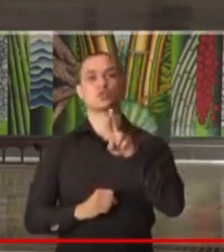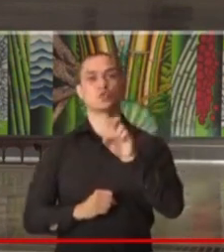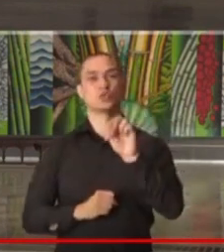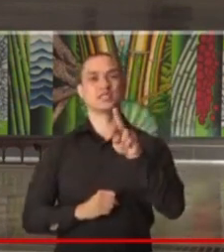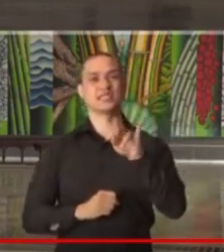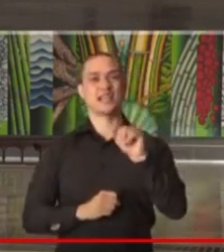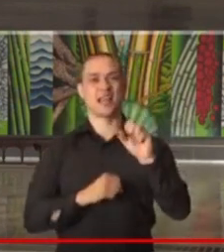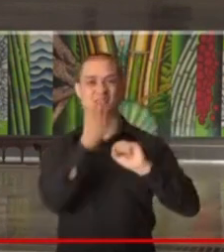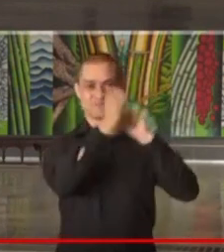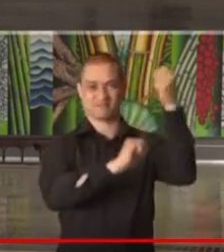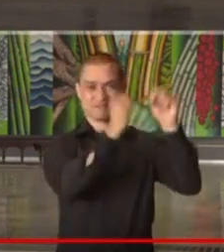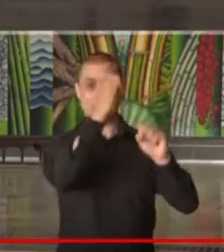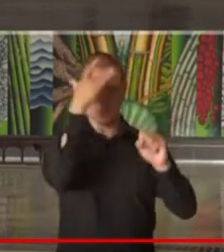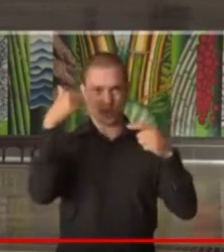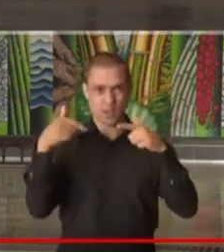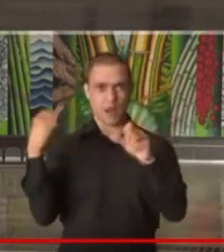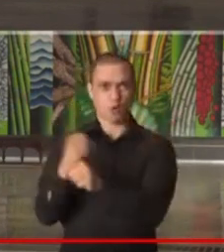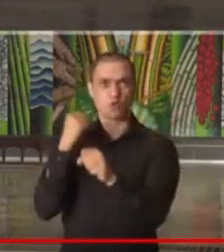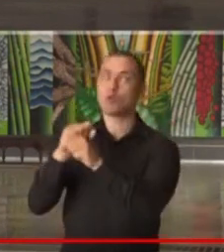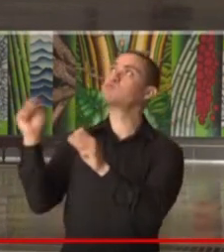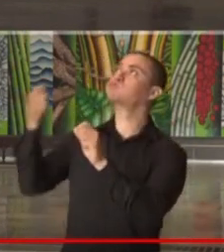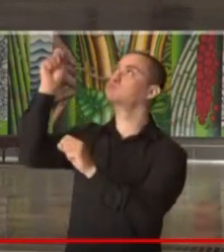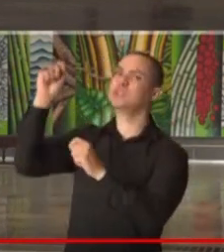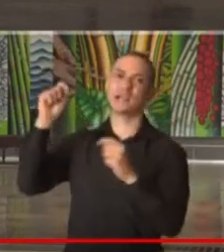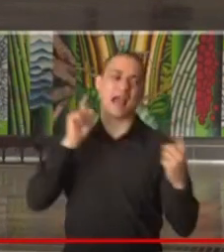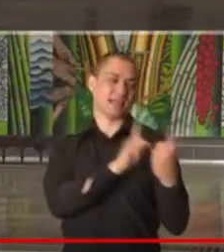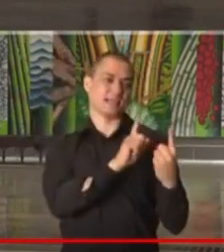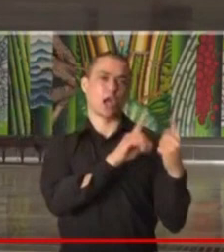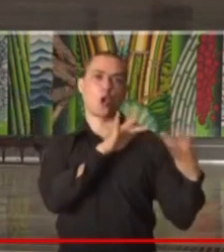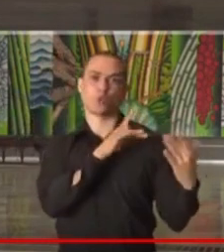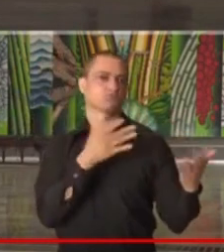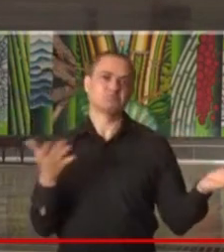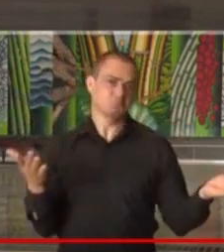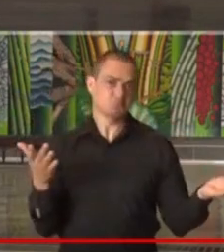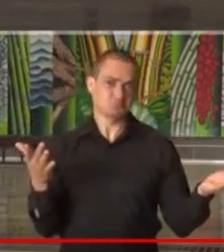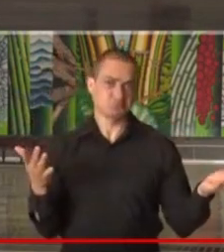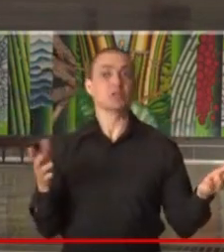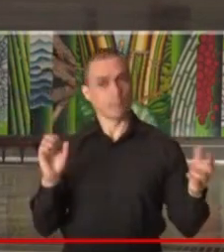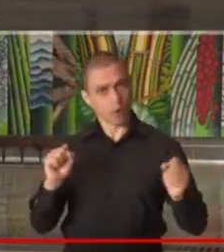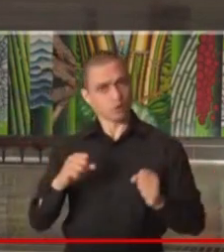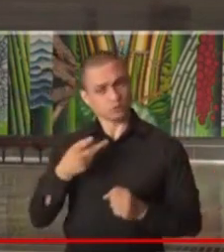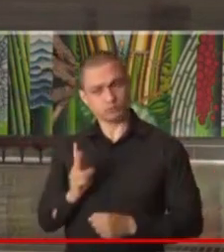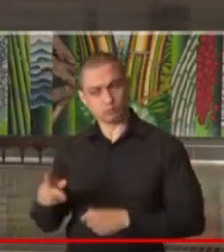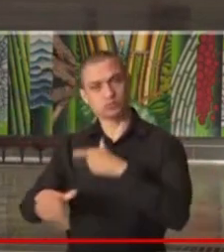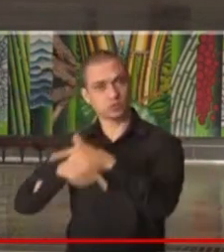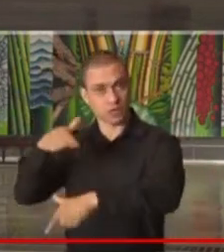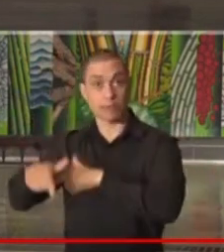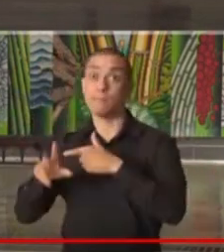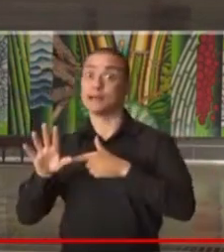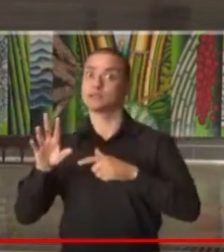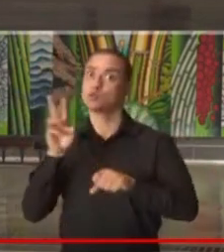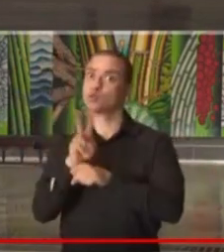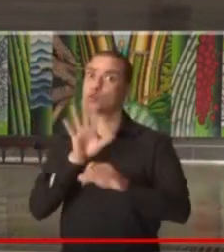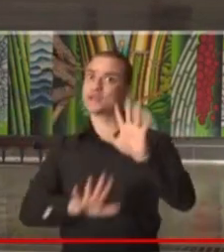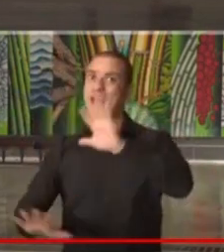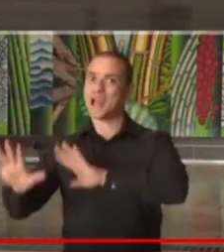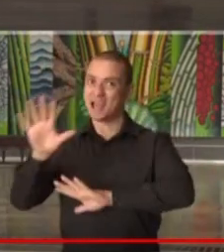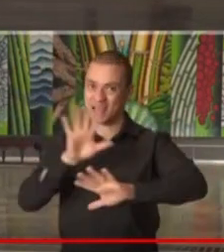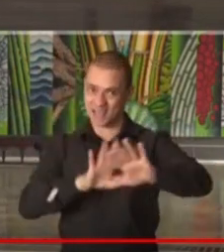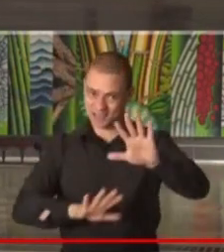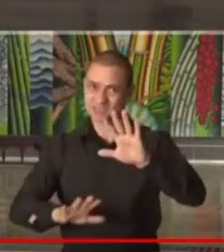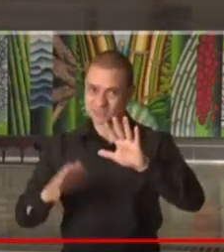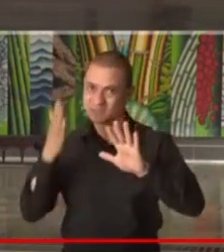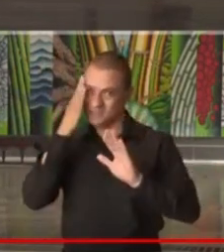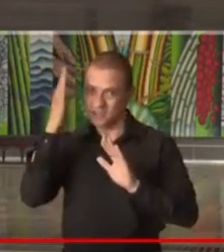construção civil não têm contato com o público e podem, portanto, resguardados os devidos cuidados que